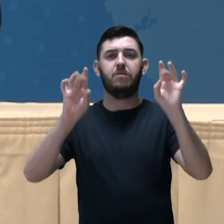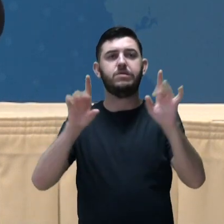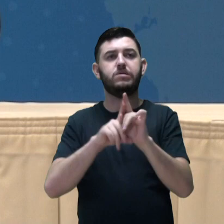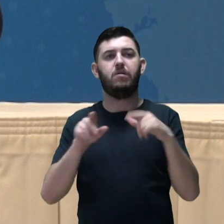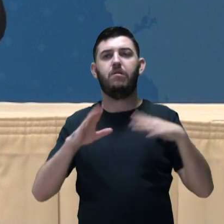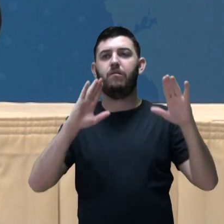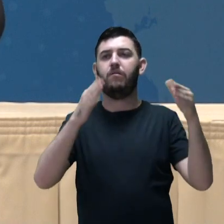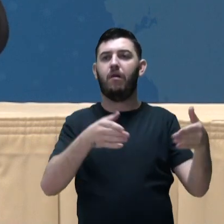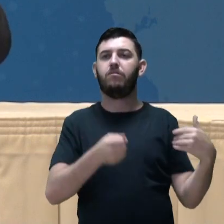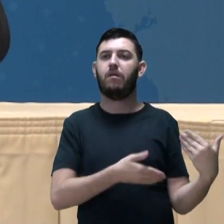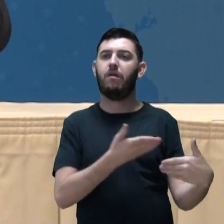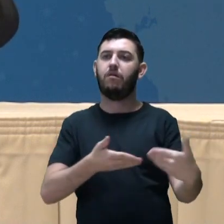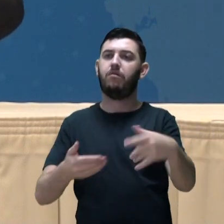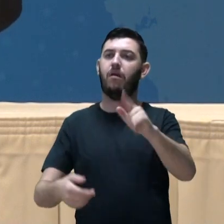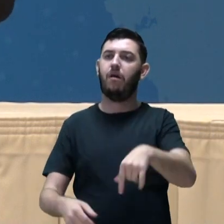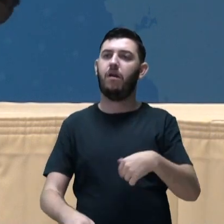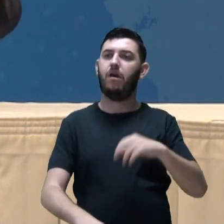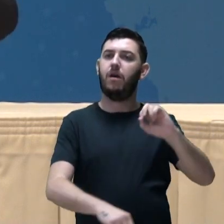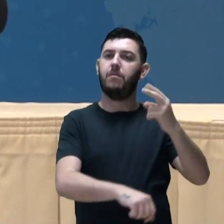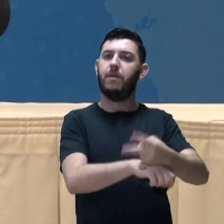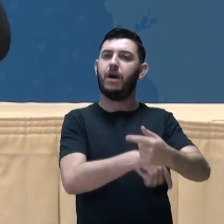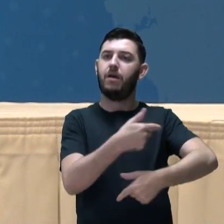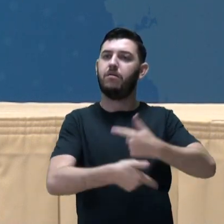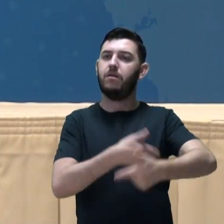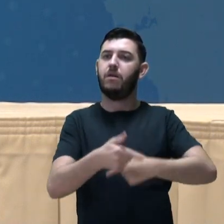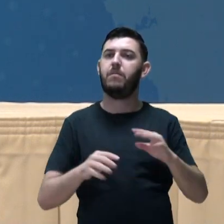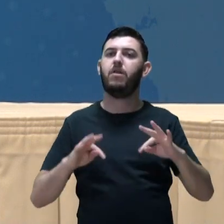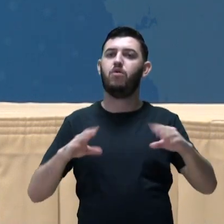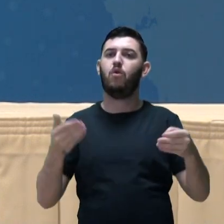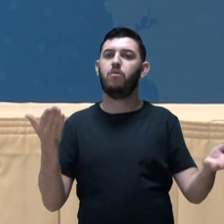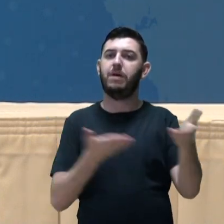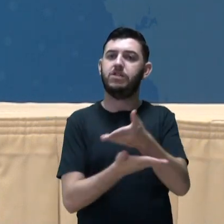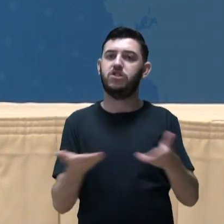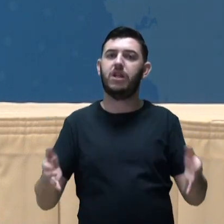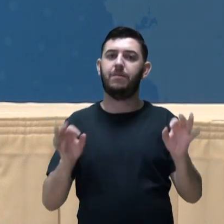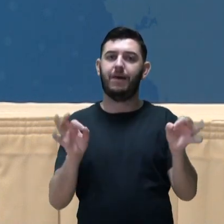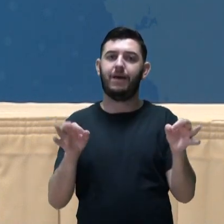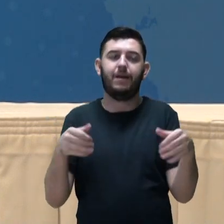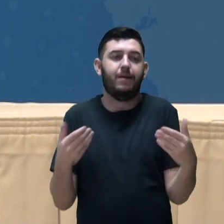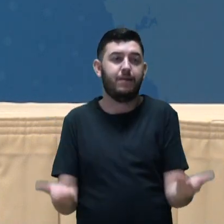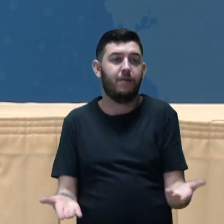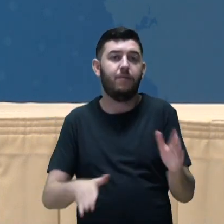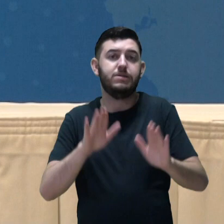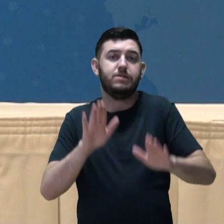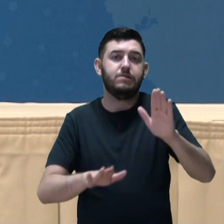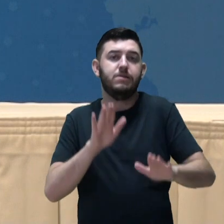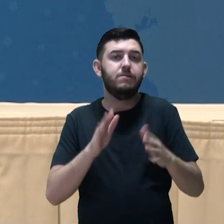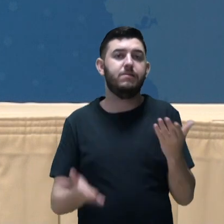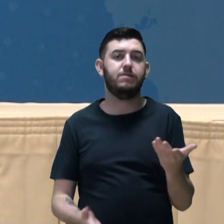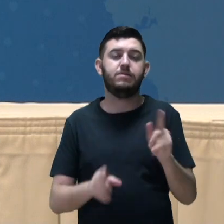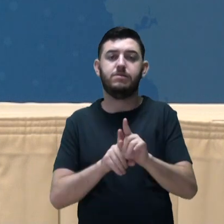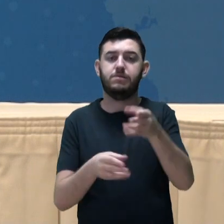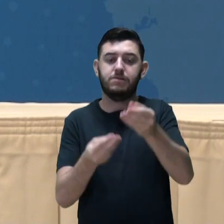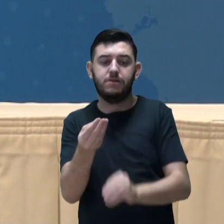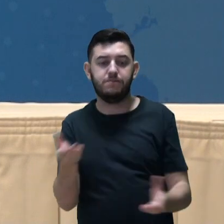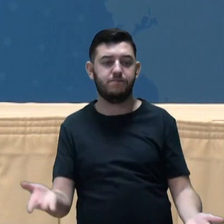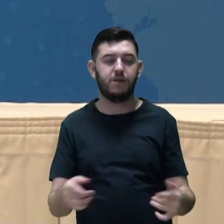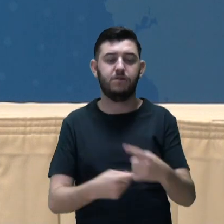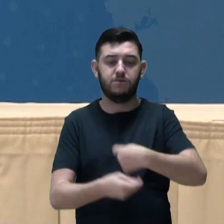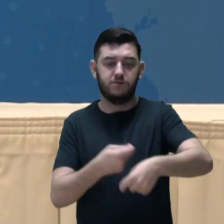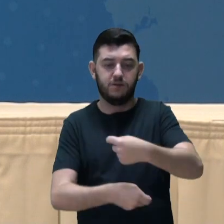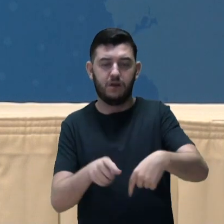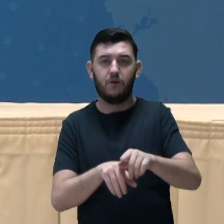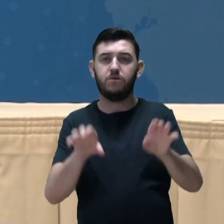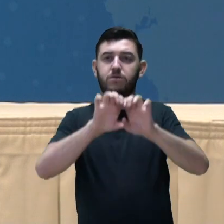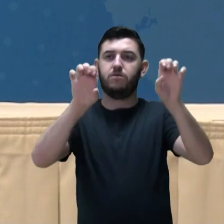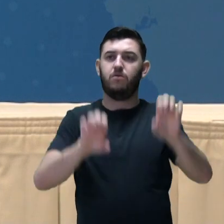com as trajetórias naturais do mercado. O mercado tem toda uma dinâmica própria e acaba, muitas vezes, impactando negócios que não estão tão